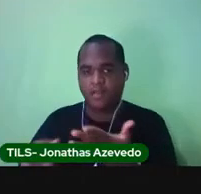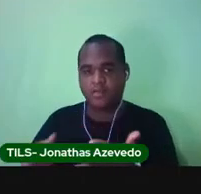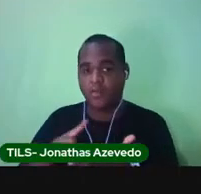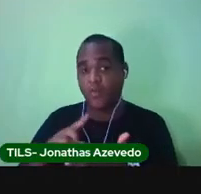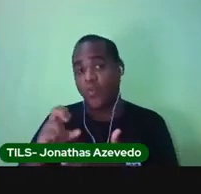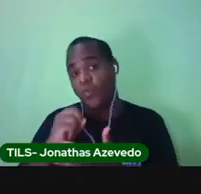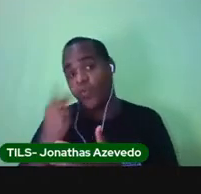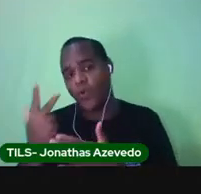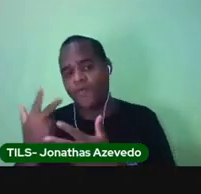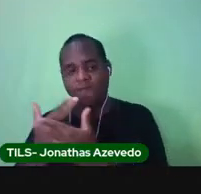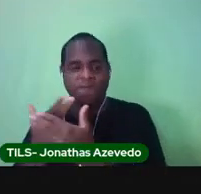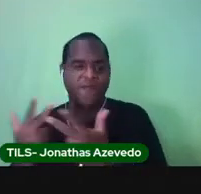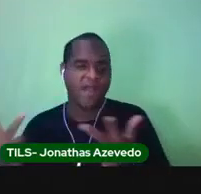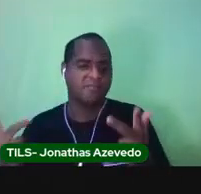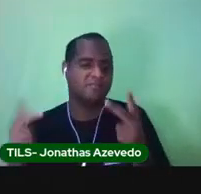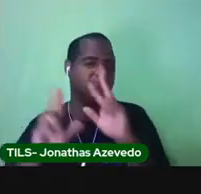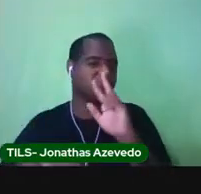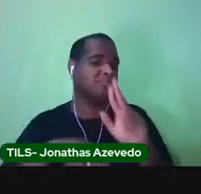coisas diferentes?